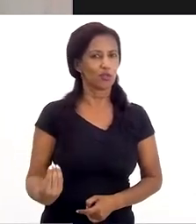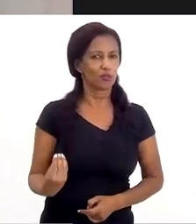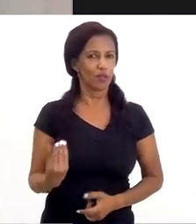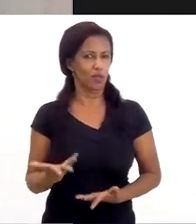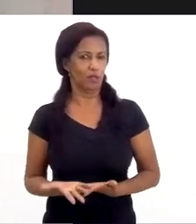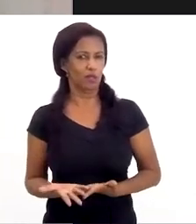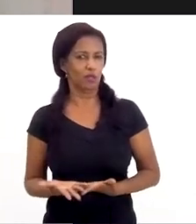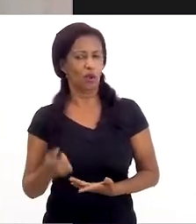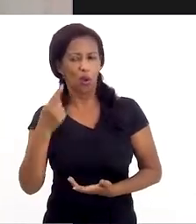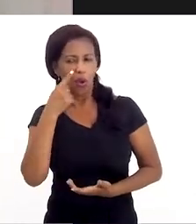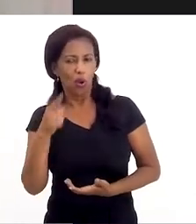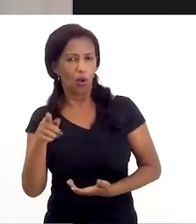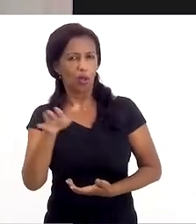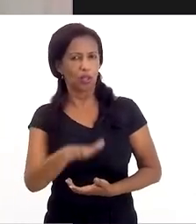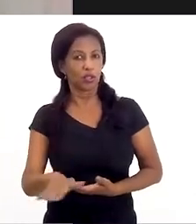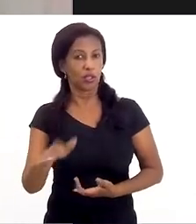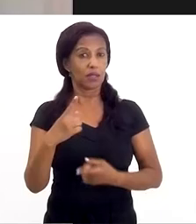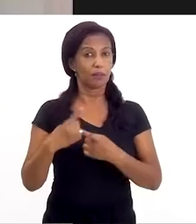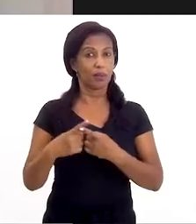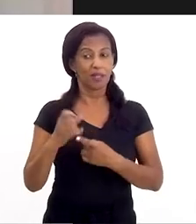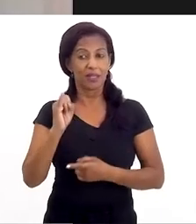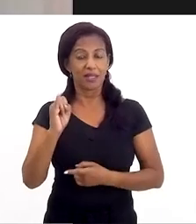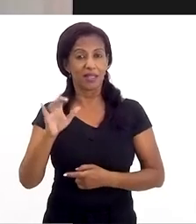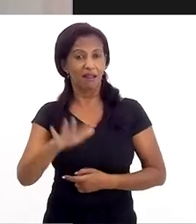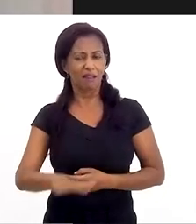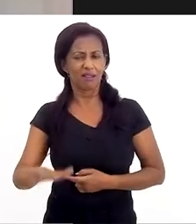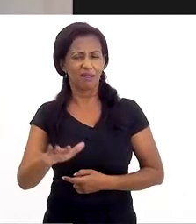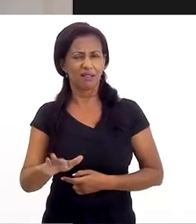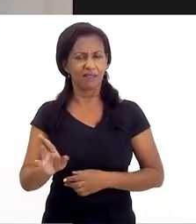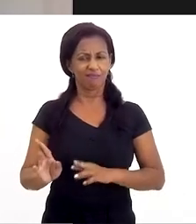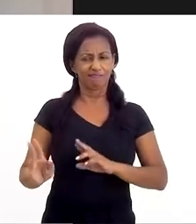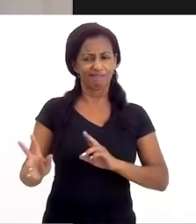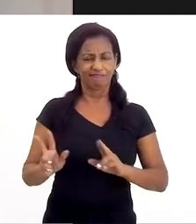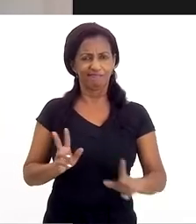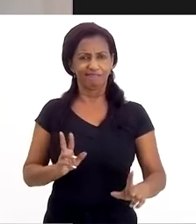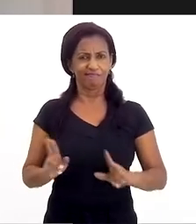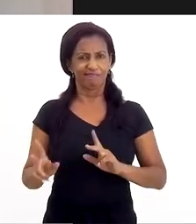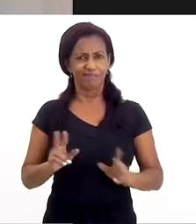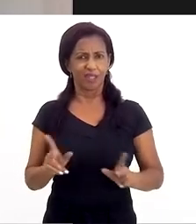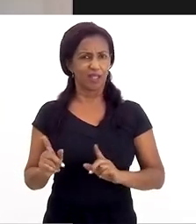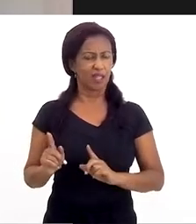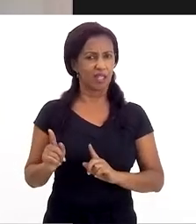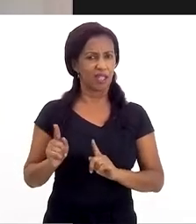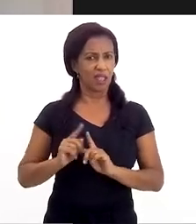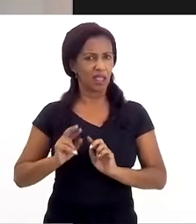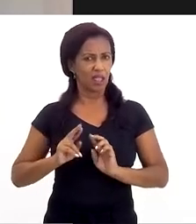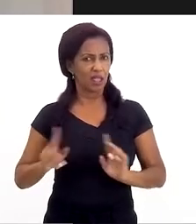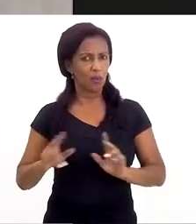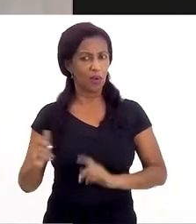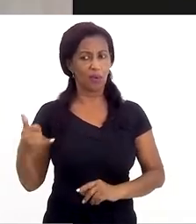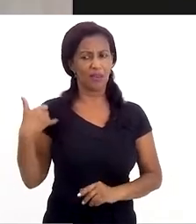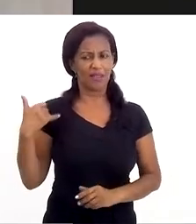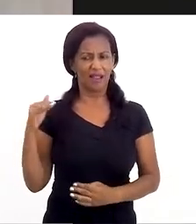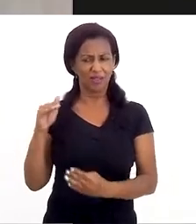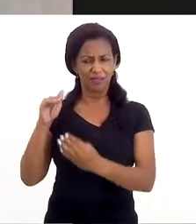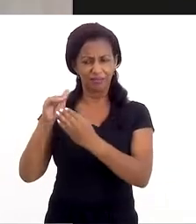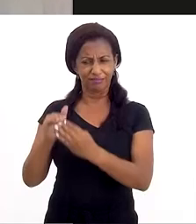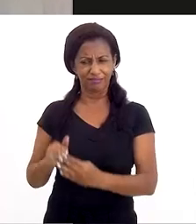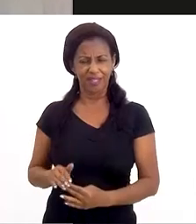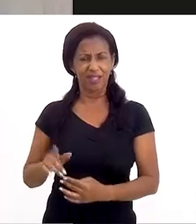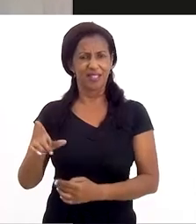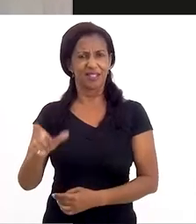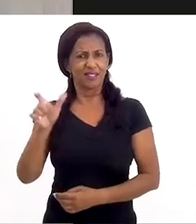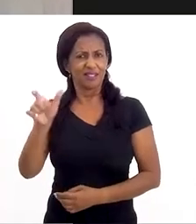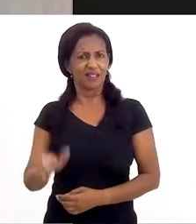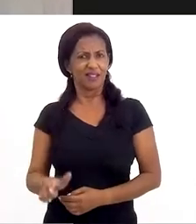filhos, observa o comportamento das crianças, por quê? Porque se a criança, ela começa a ter um comportamento que não condiz, né, com a idade dela,